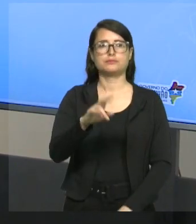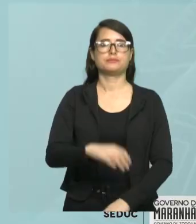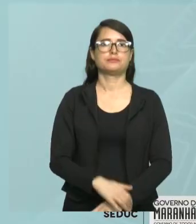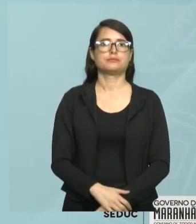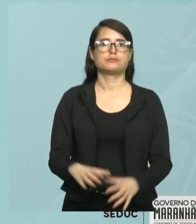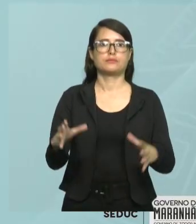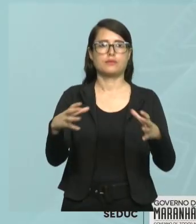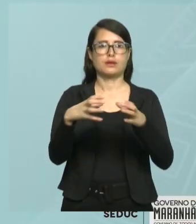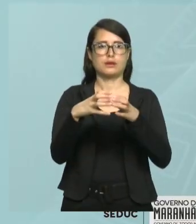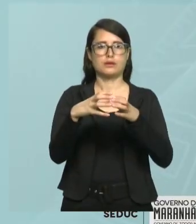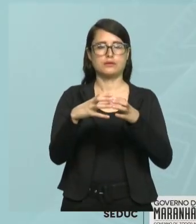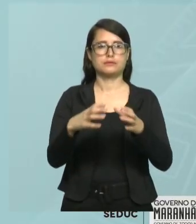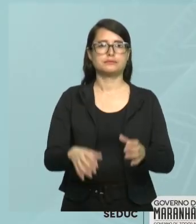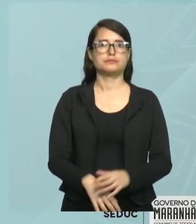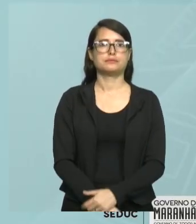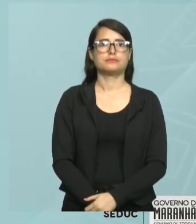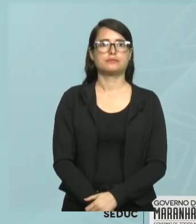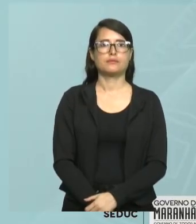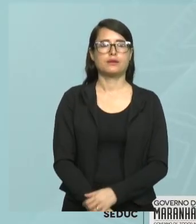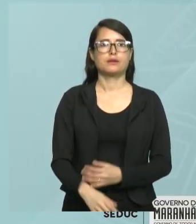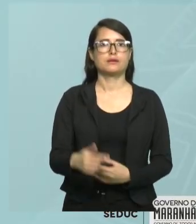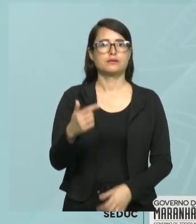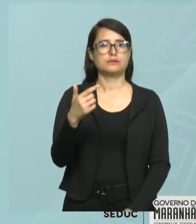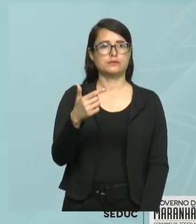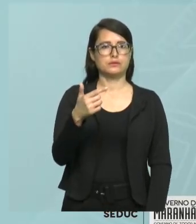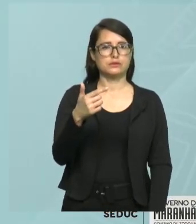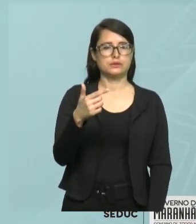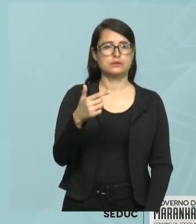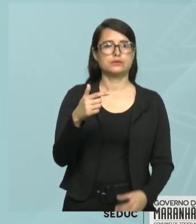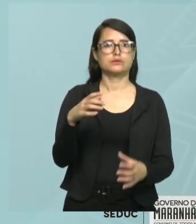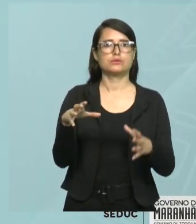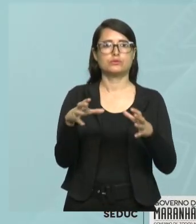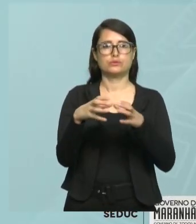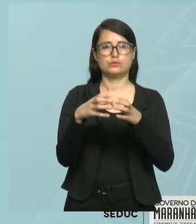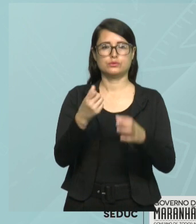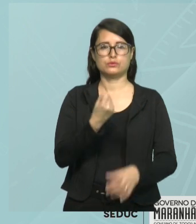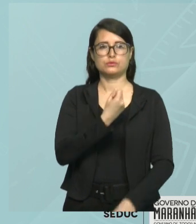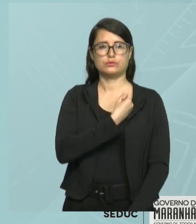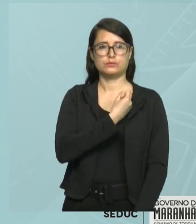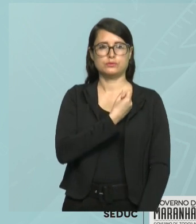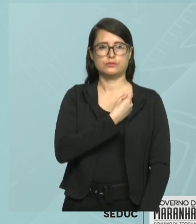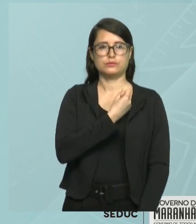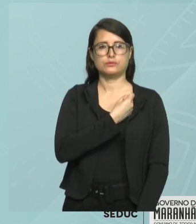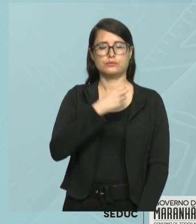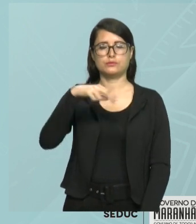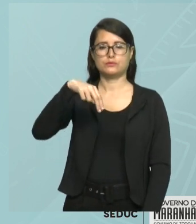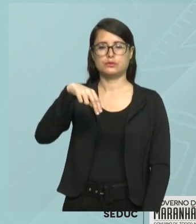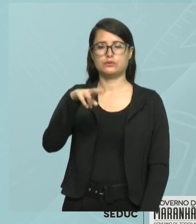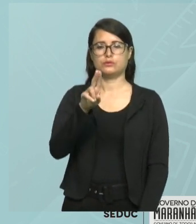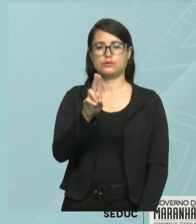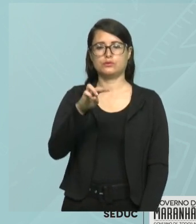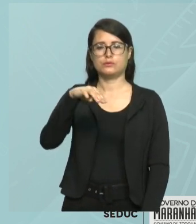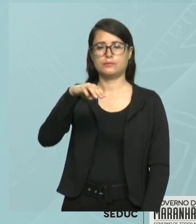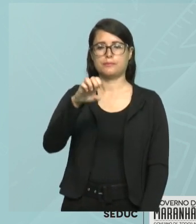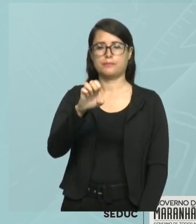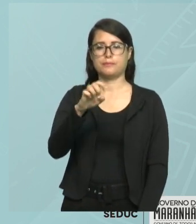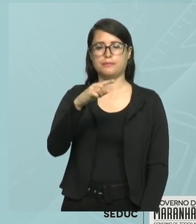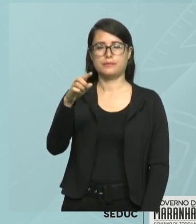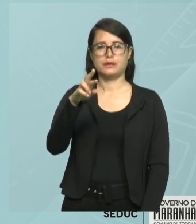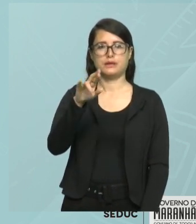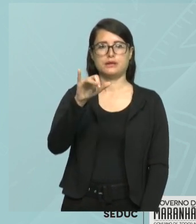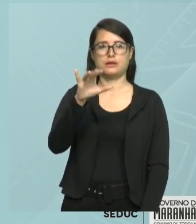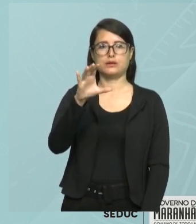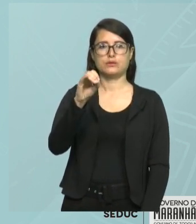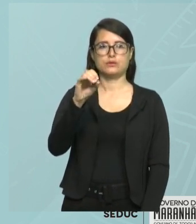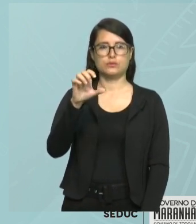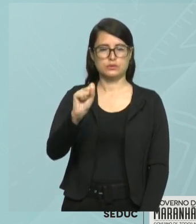Então, passando agora para o segundo tópico, que é o tópico de conjuntos numéricos, começando pelo natural. Conjunto dos